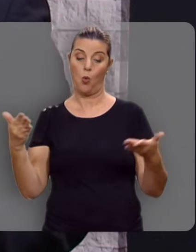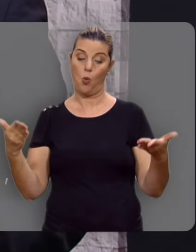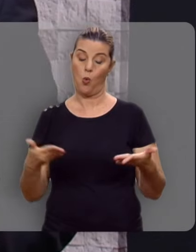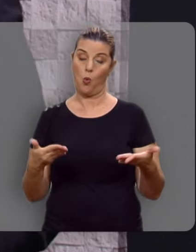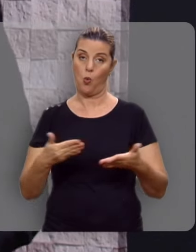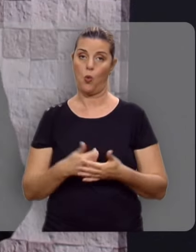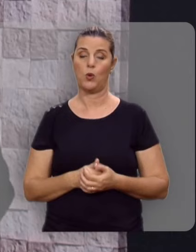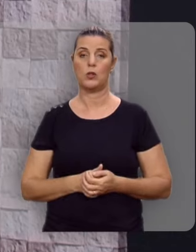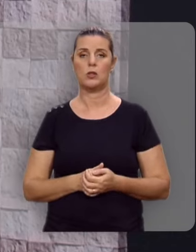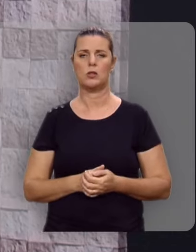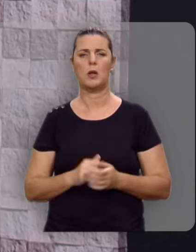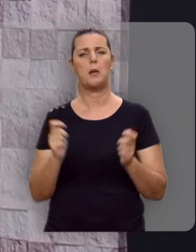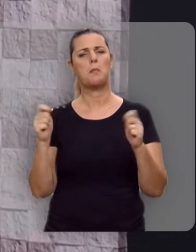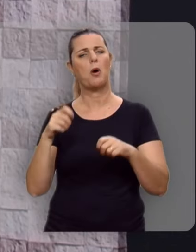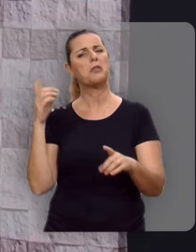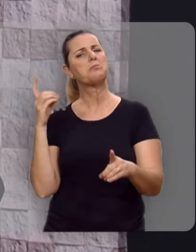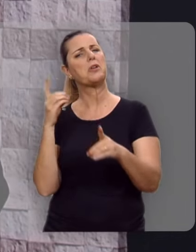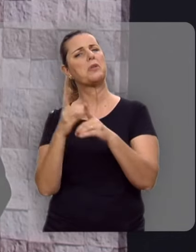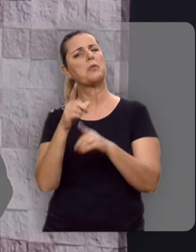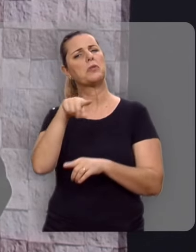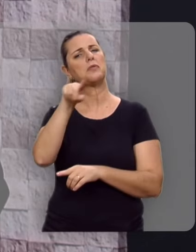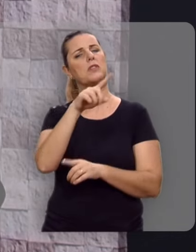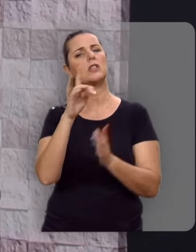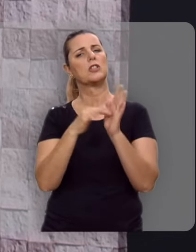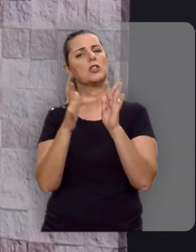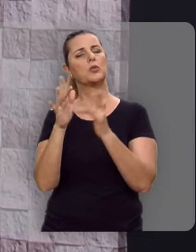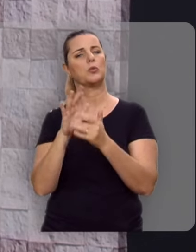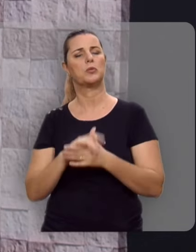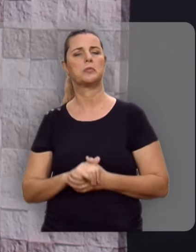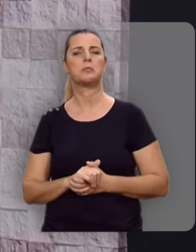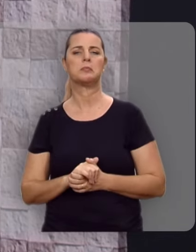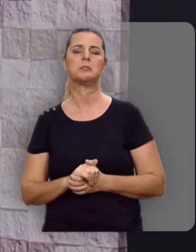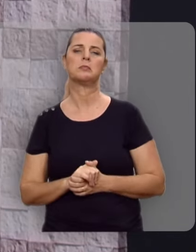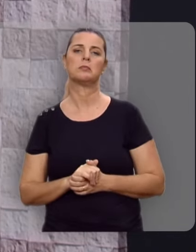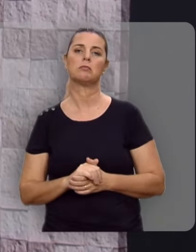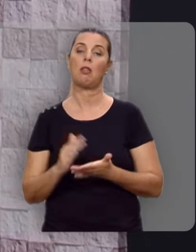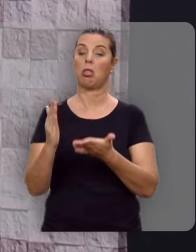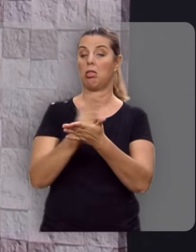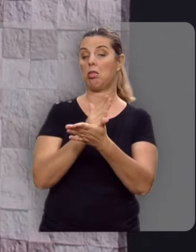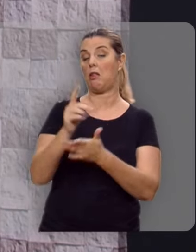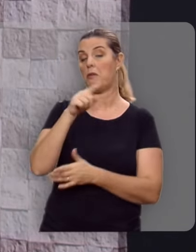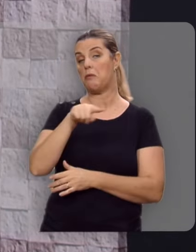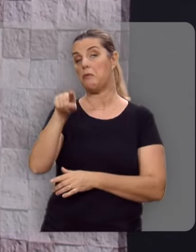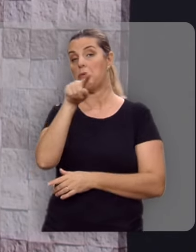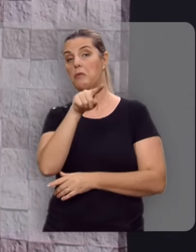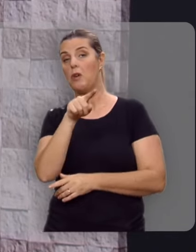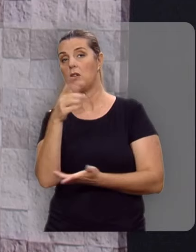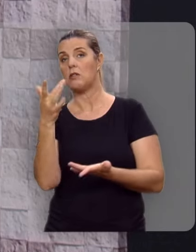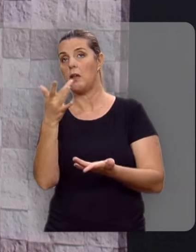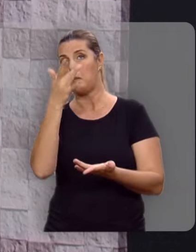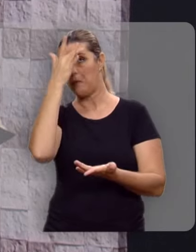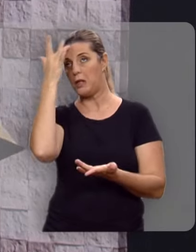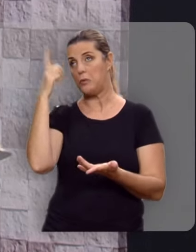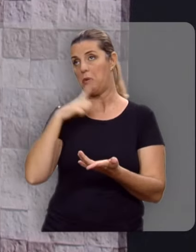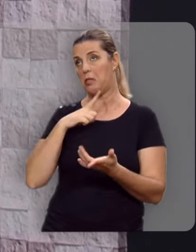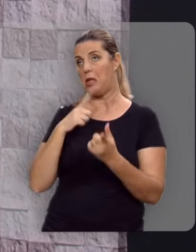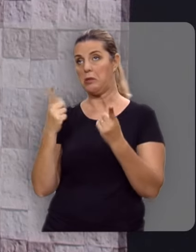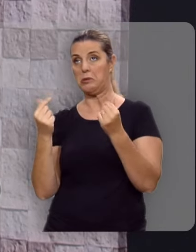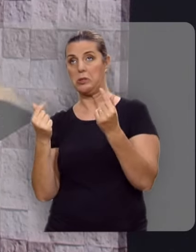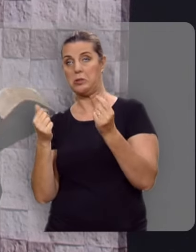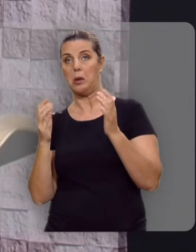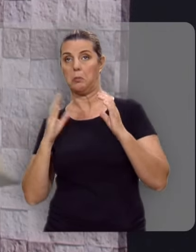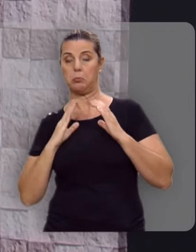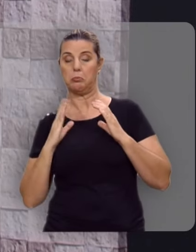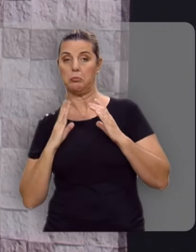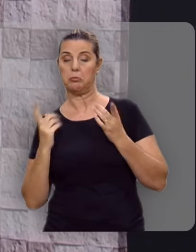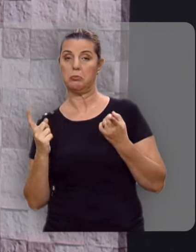Hoje, pode ser o encontro seu com Jesus. Talvez você é alguém que tem dinheiro, tem